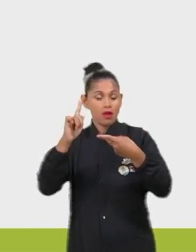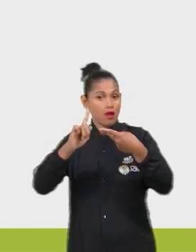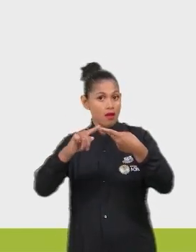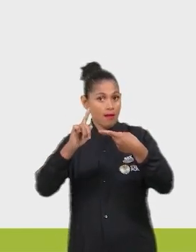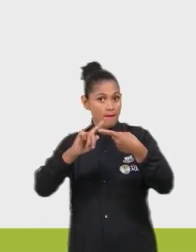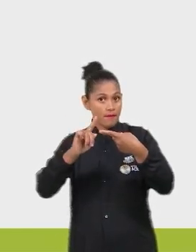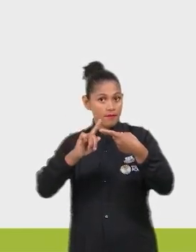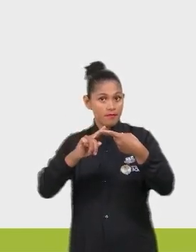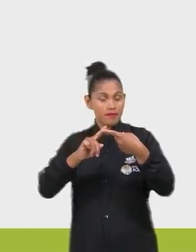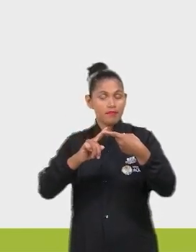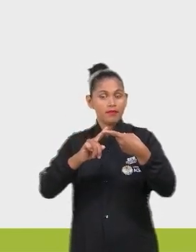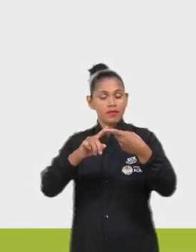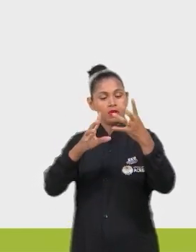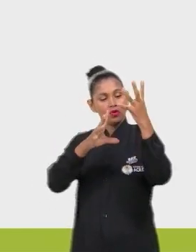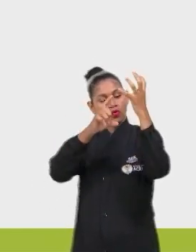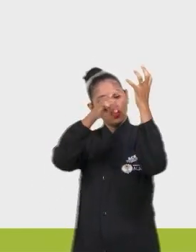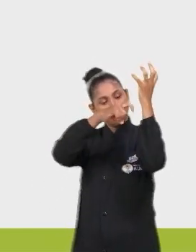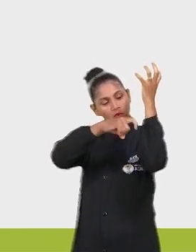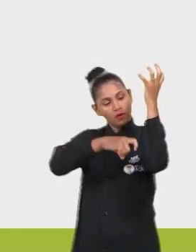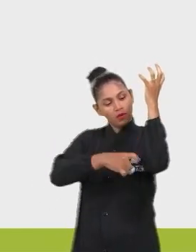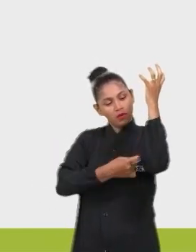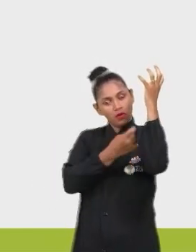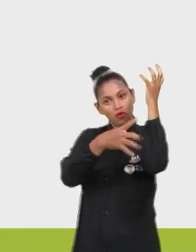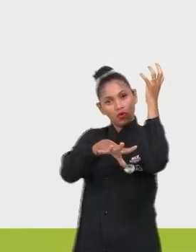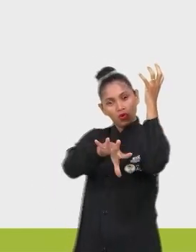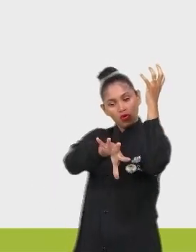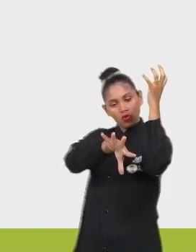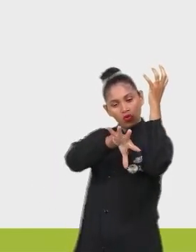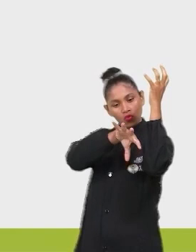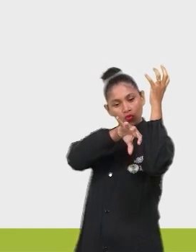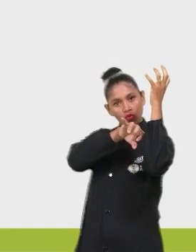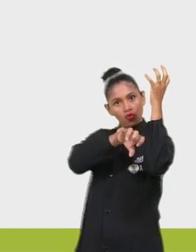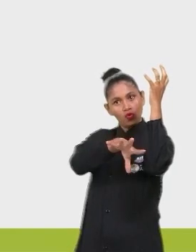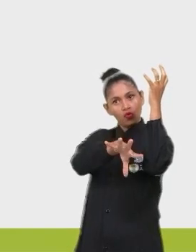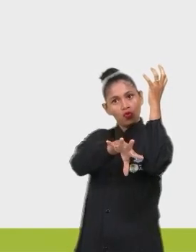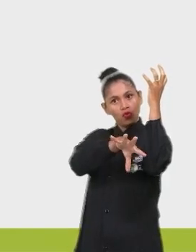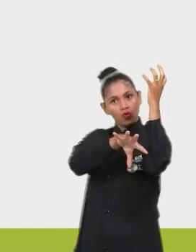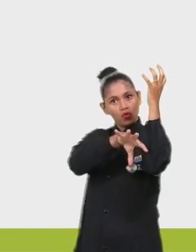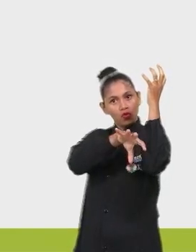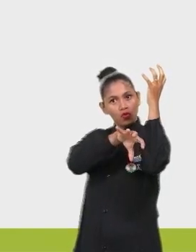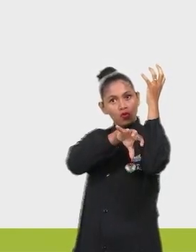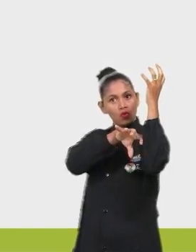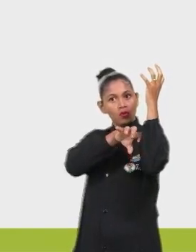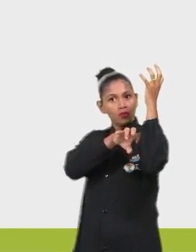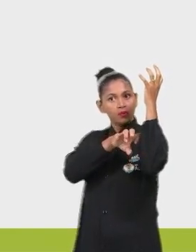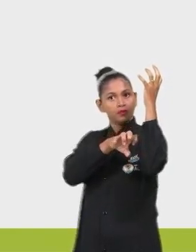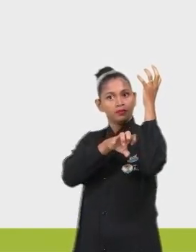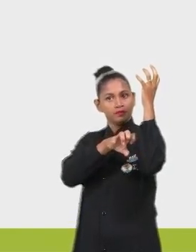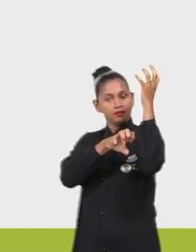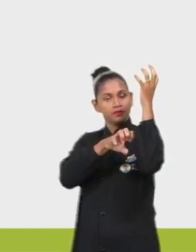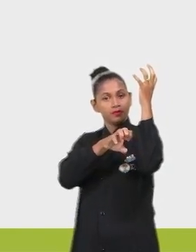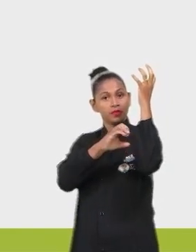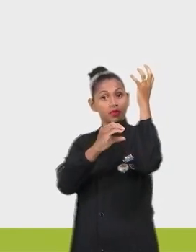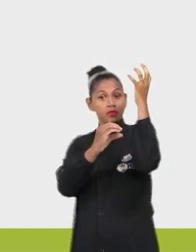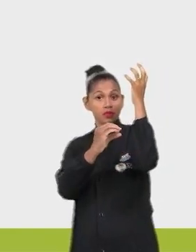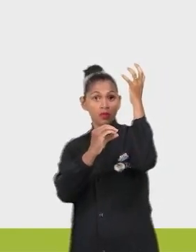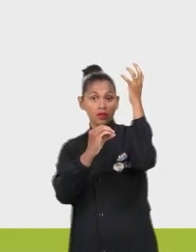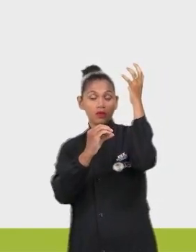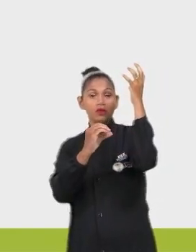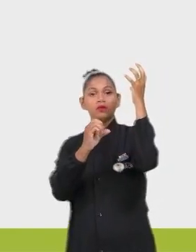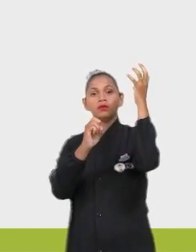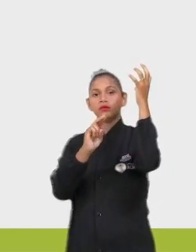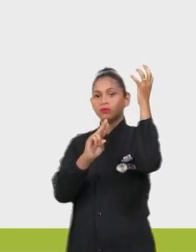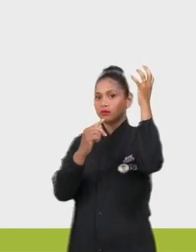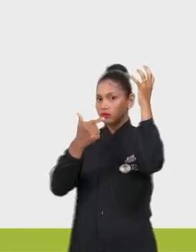absorve o dióxido de carbono. Repara aqui, dióxido de carbono entrando. E ela